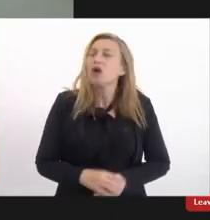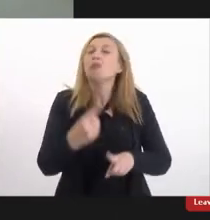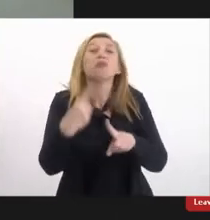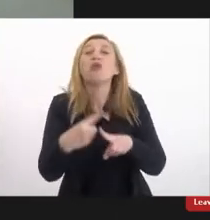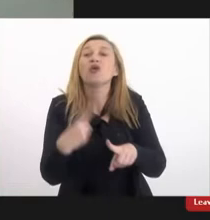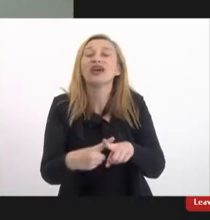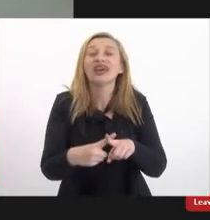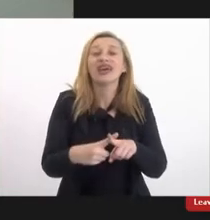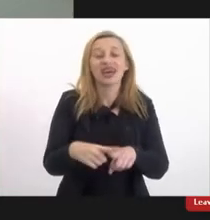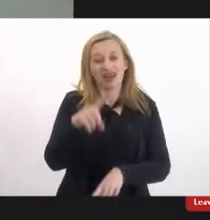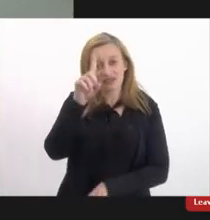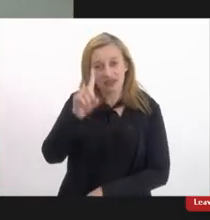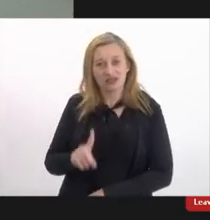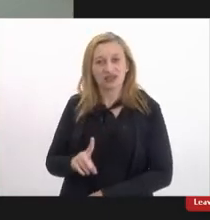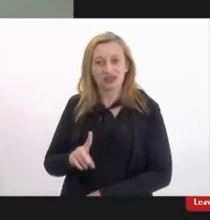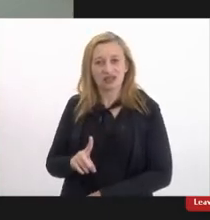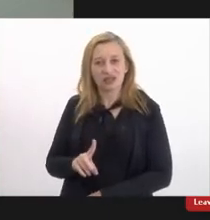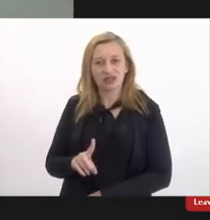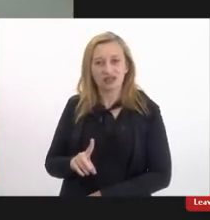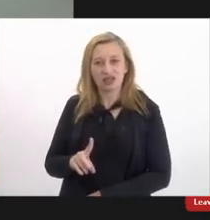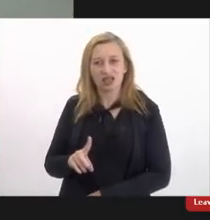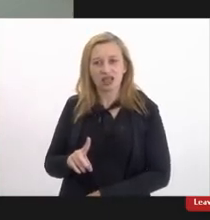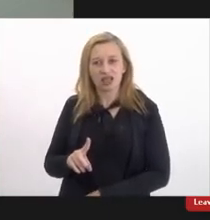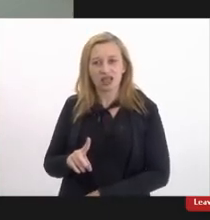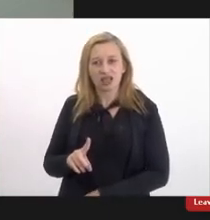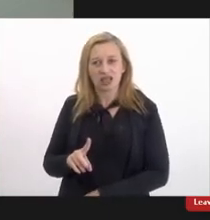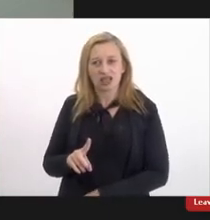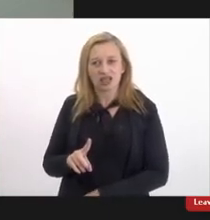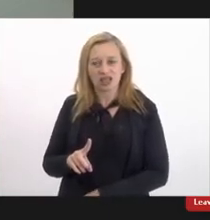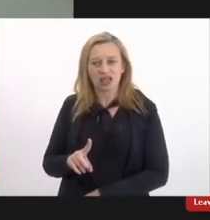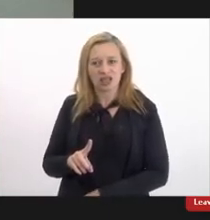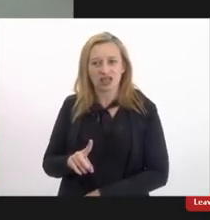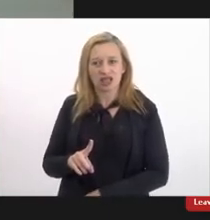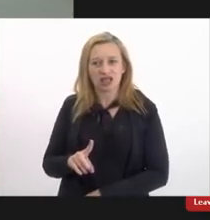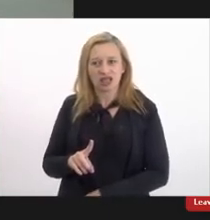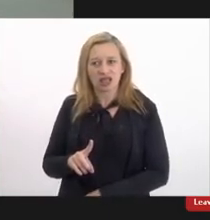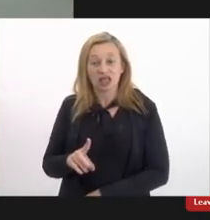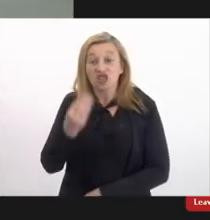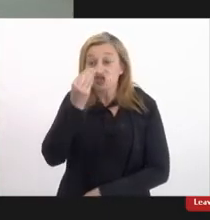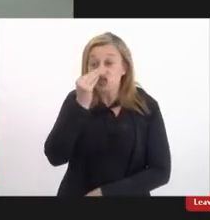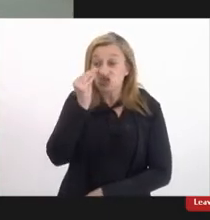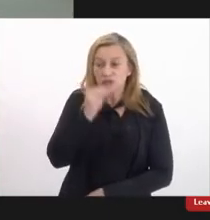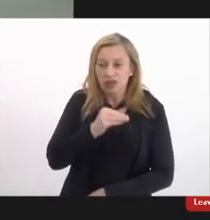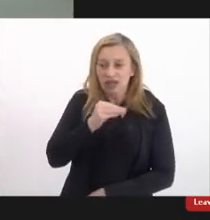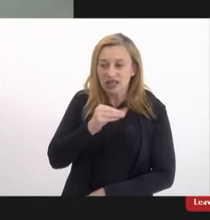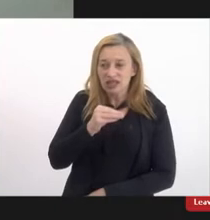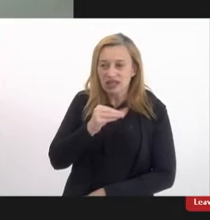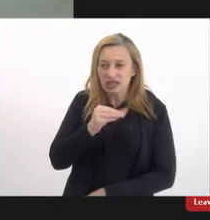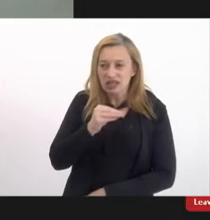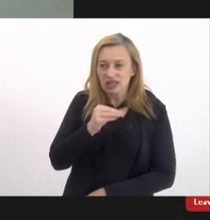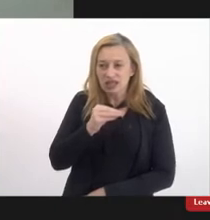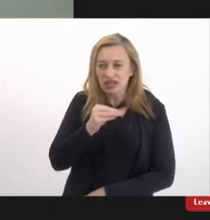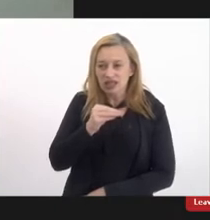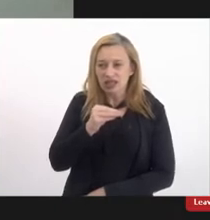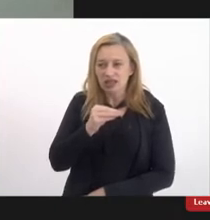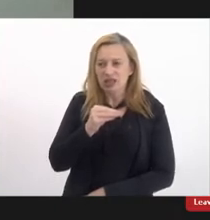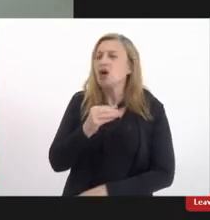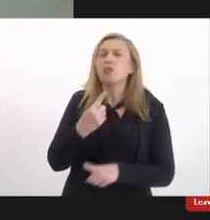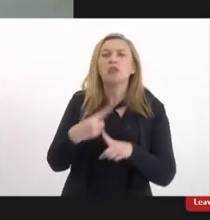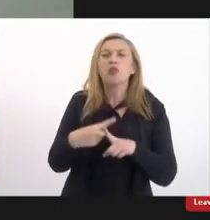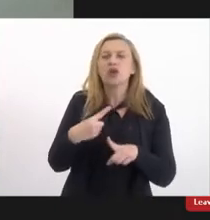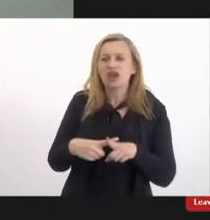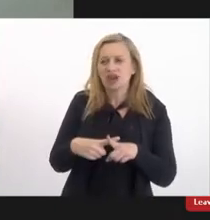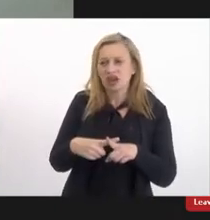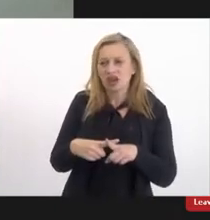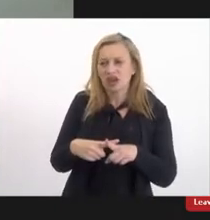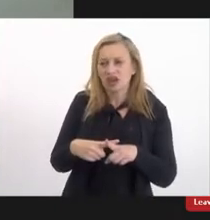que a deficiência interroga a pessoa e a mulher sem deficiência essa é uma pergunta